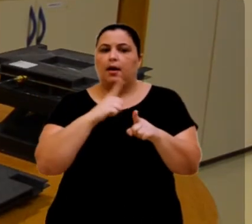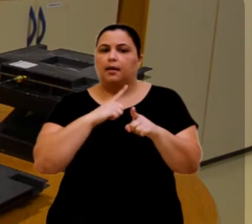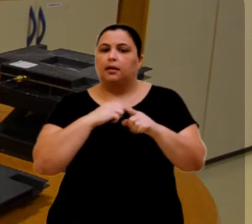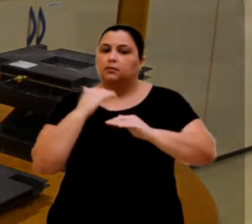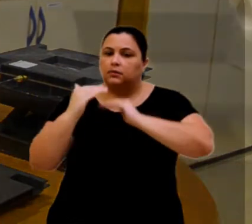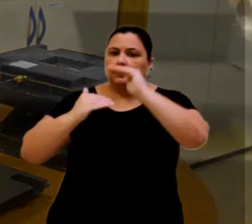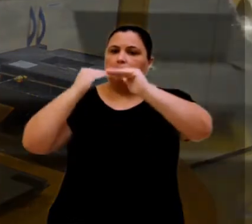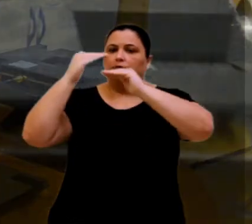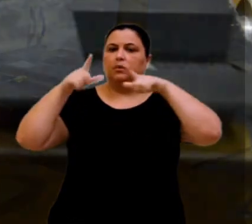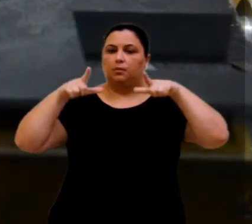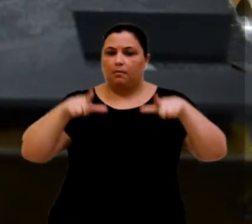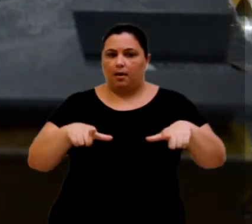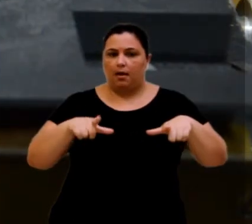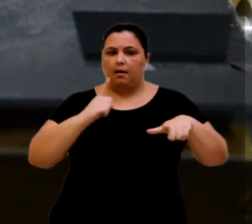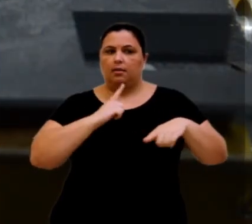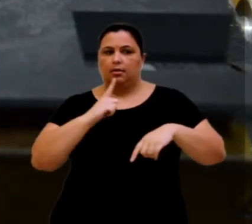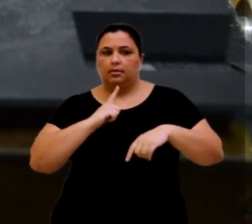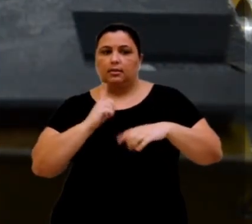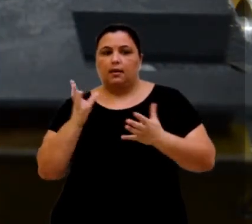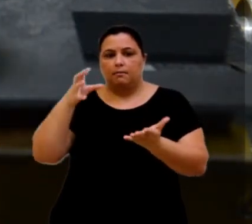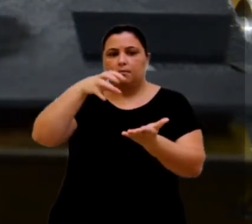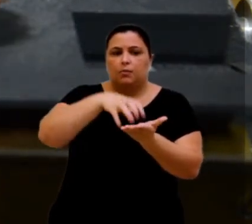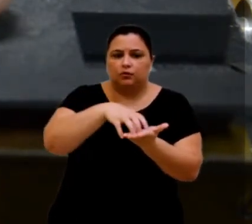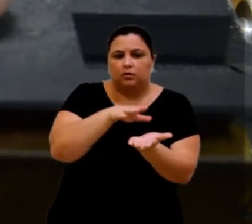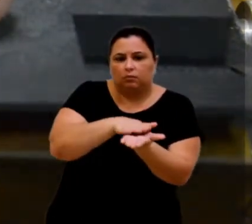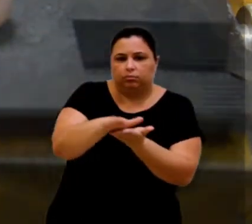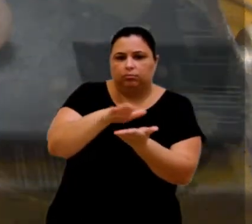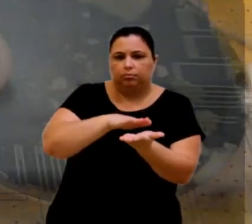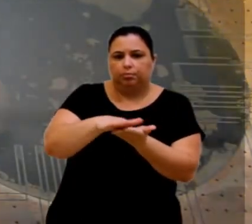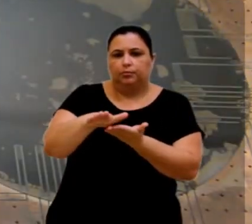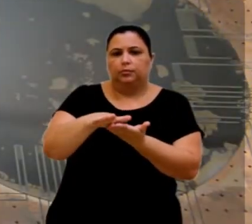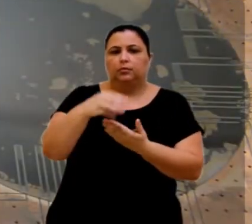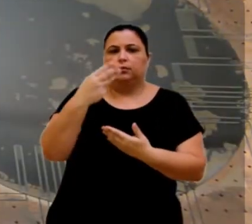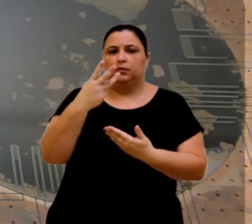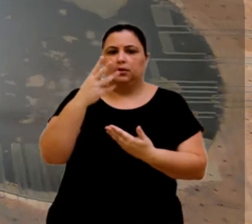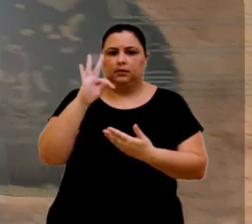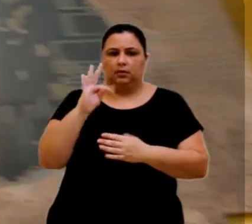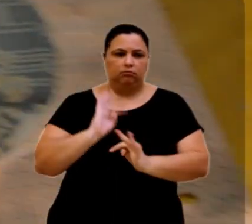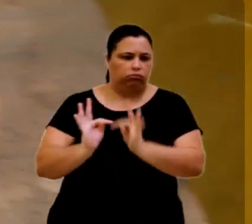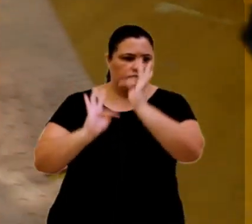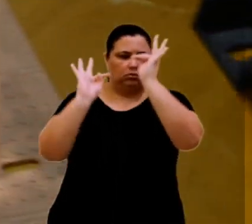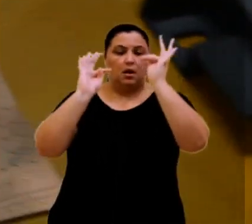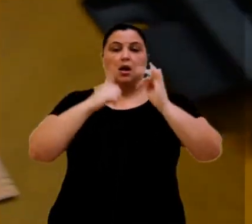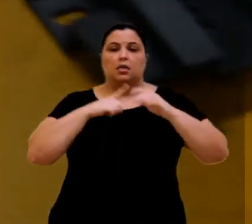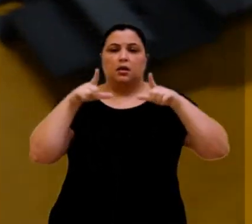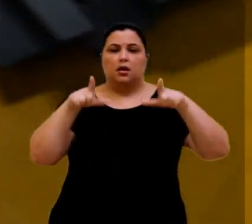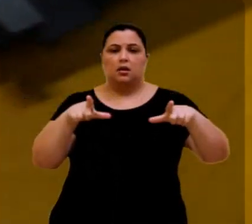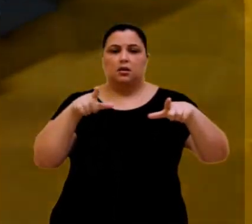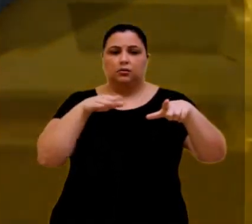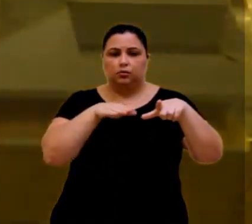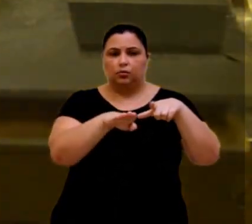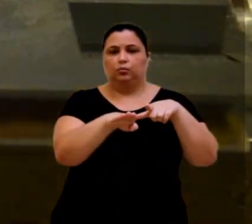Paralelamente ao desenvolvimento da placa, foi projetada e impressa com tecnologia 3D um estojo de proteção para a